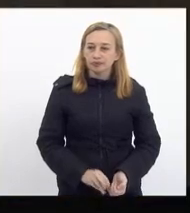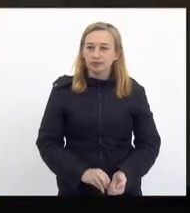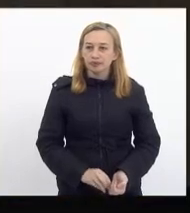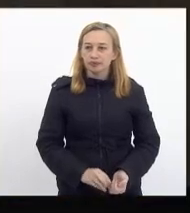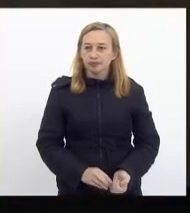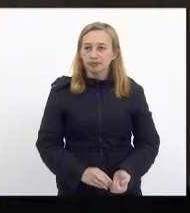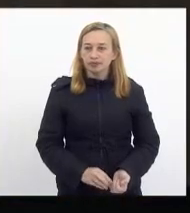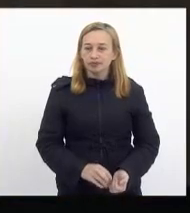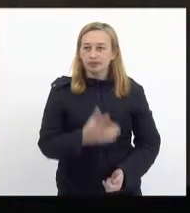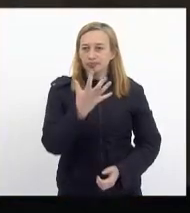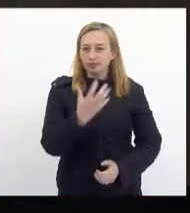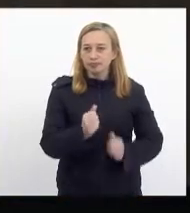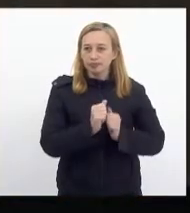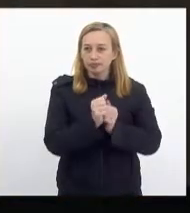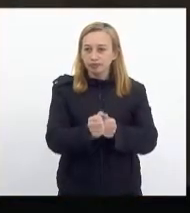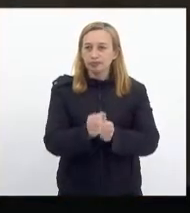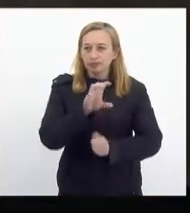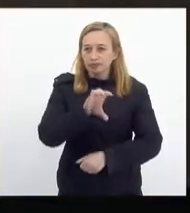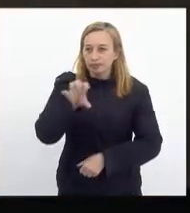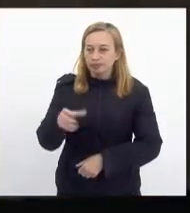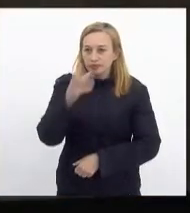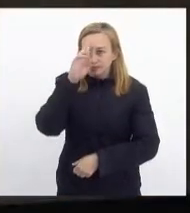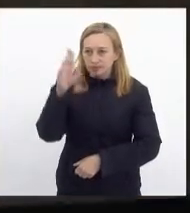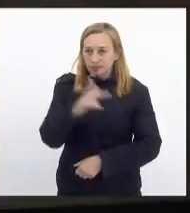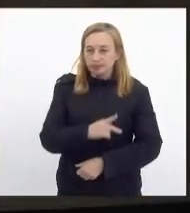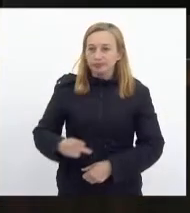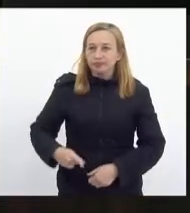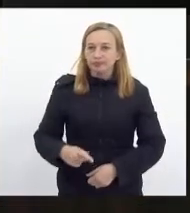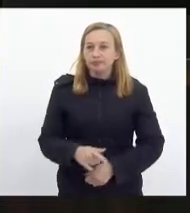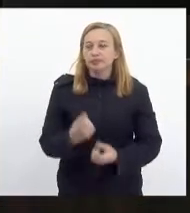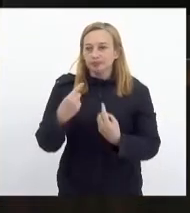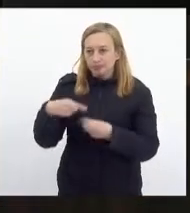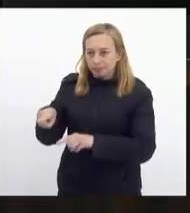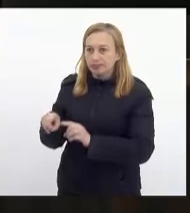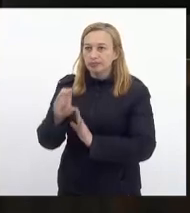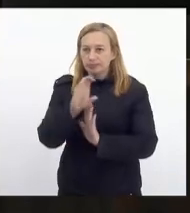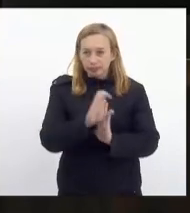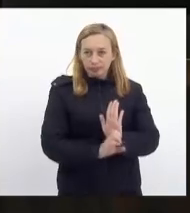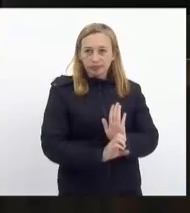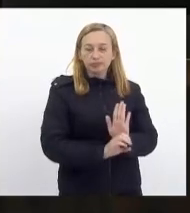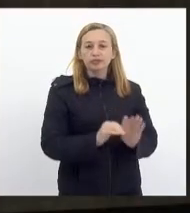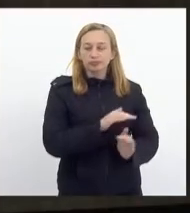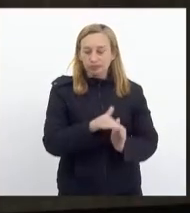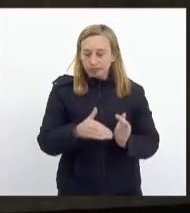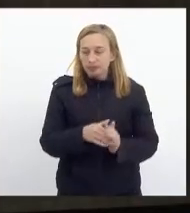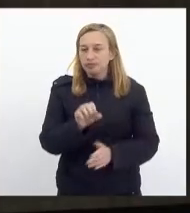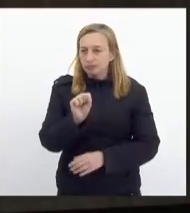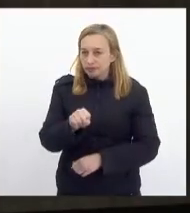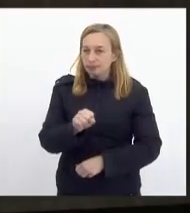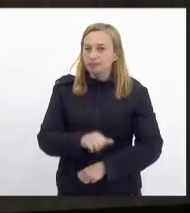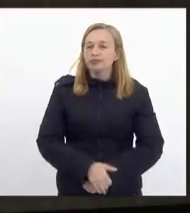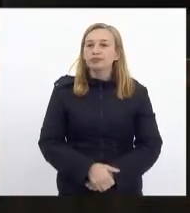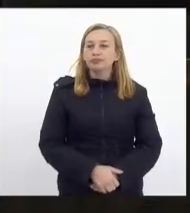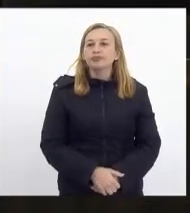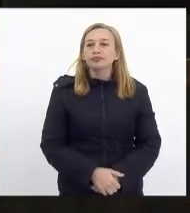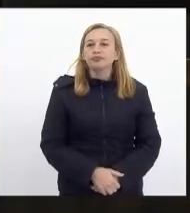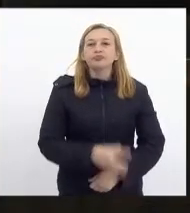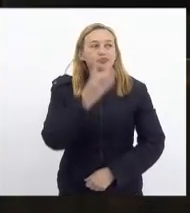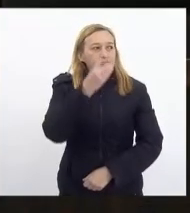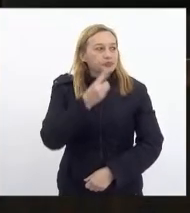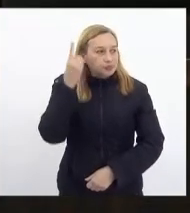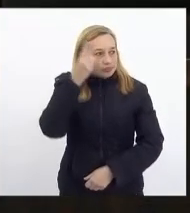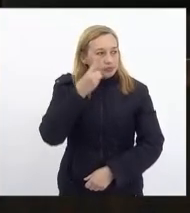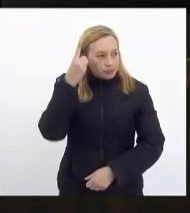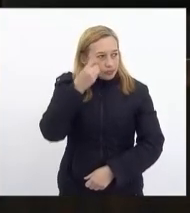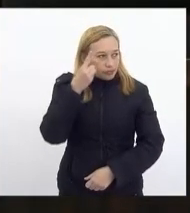Favorável, acompanhando o parecer da CCJ, presidente. Que foi contrário a todas as emendas. Contrário a todas as emendas. Deputado,